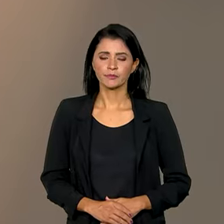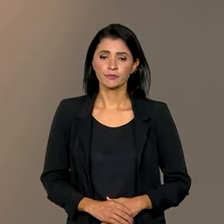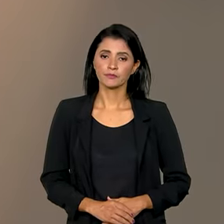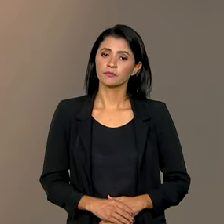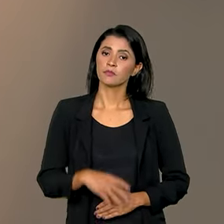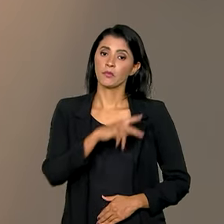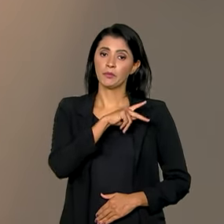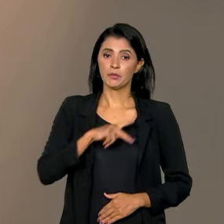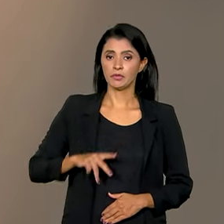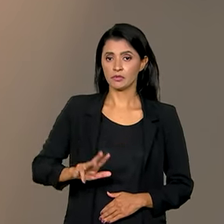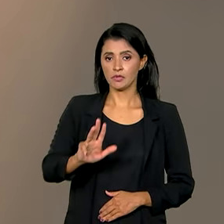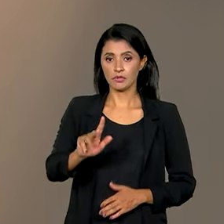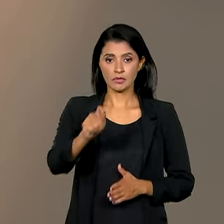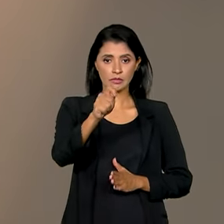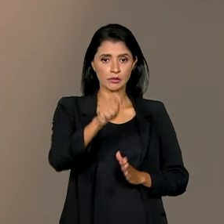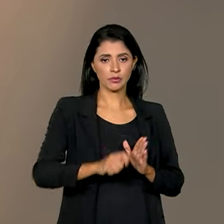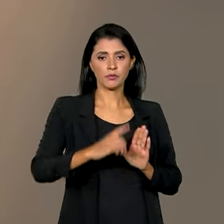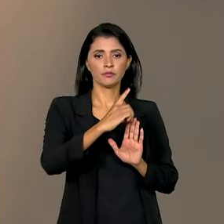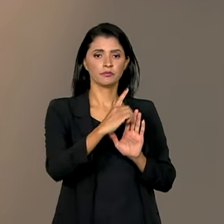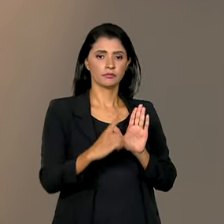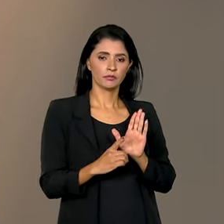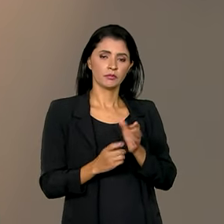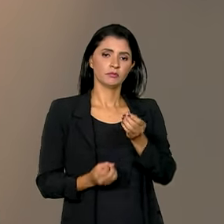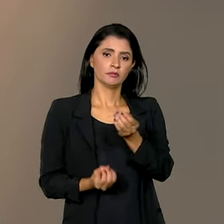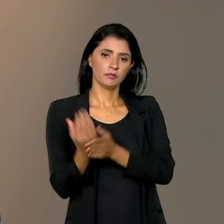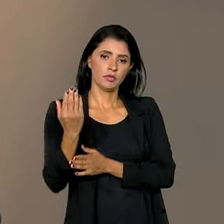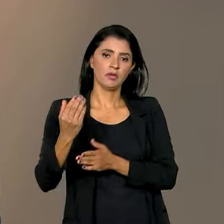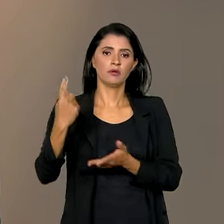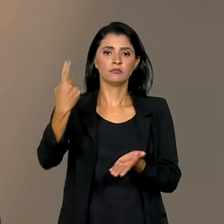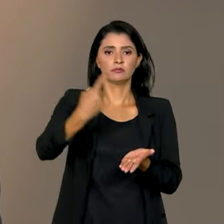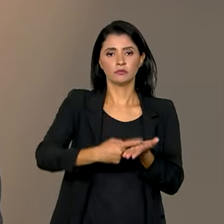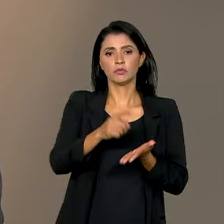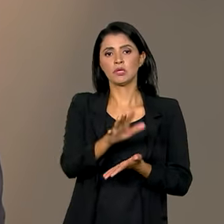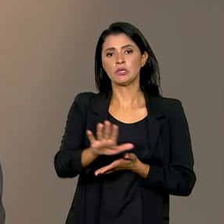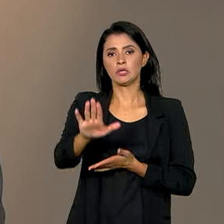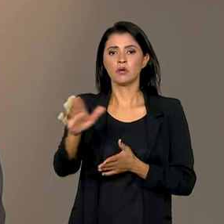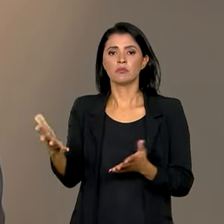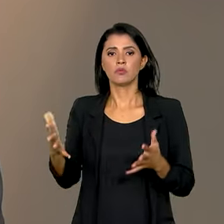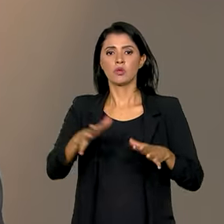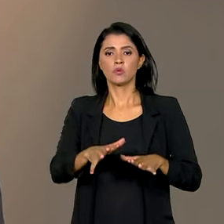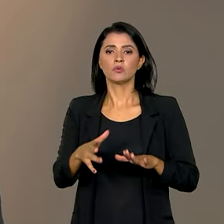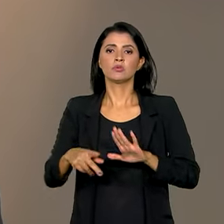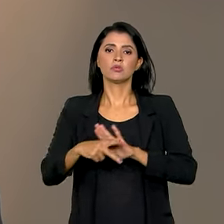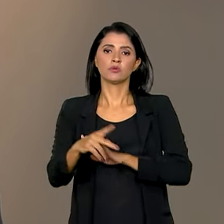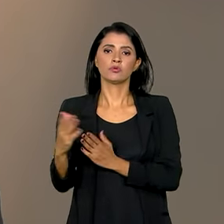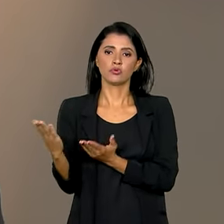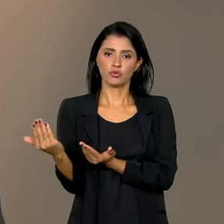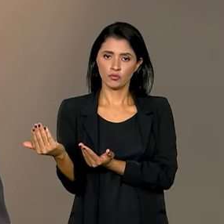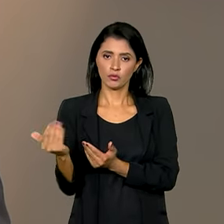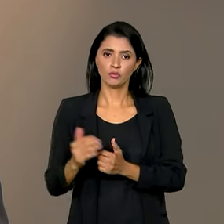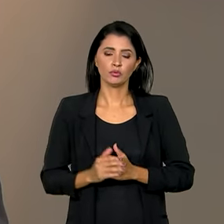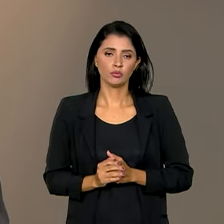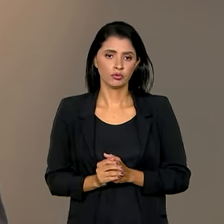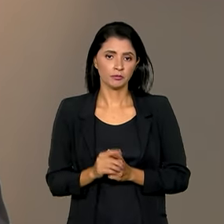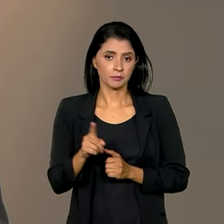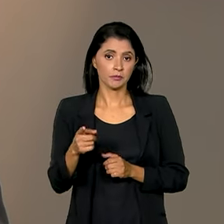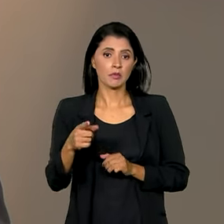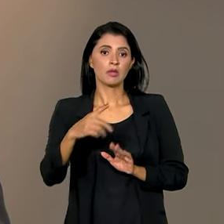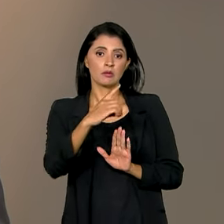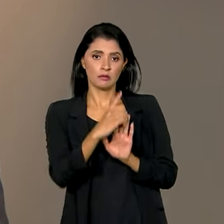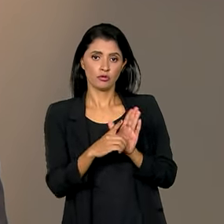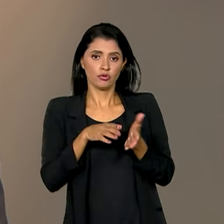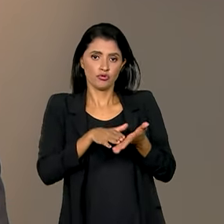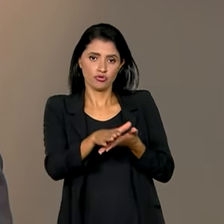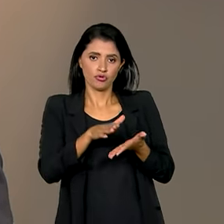O presidente Lula assinou o decreto que institui o Pacto Nacional pela Inclusão Produtiva das Juventudes. A medida, que já está